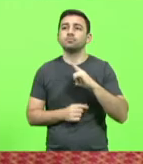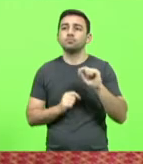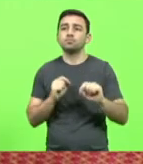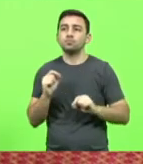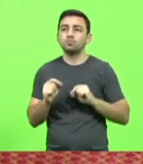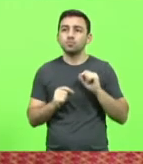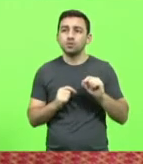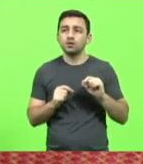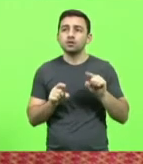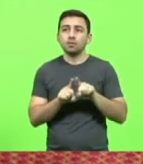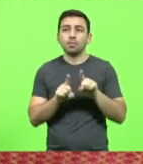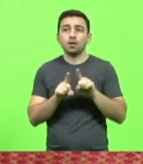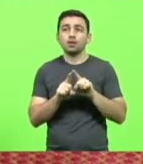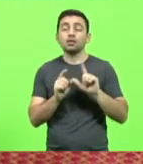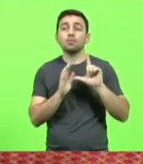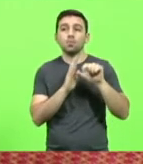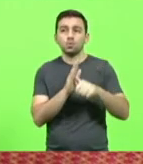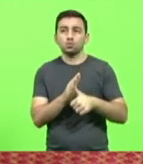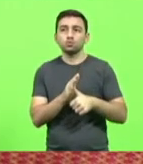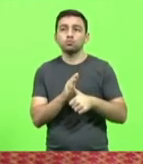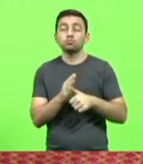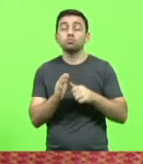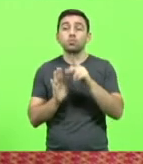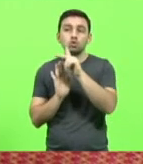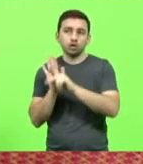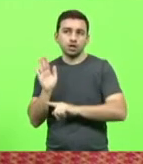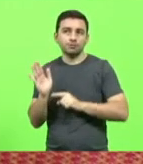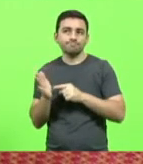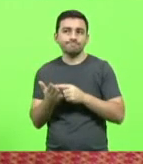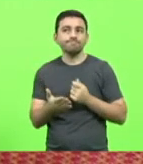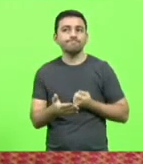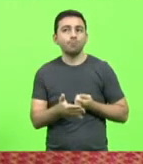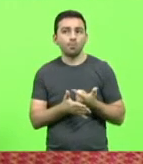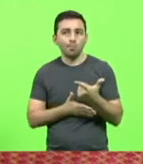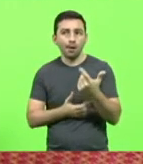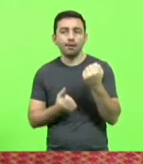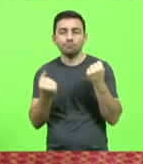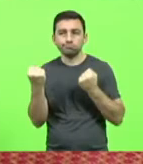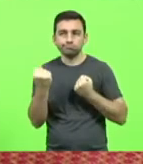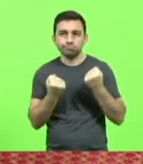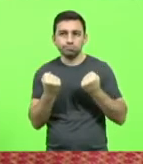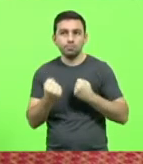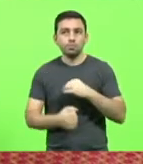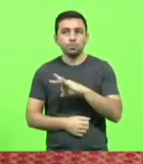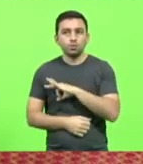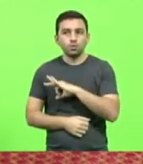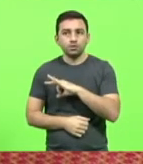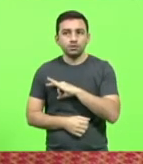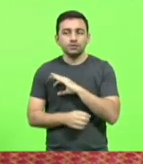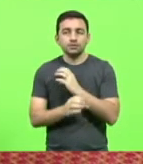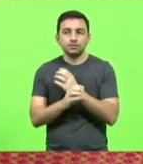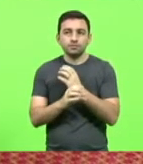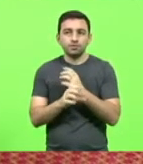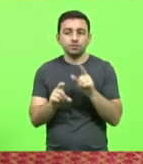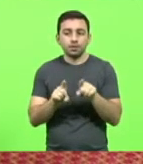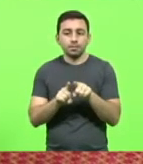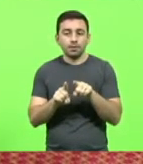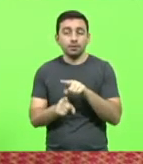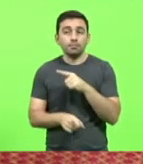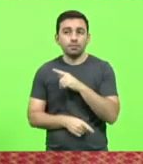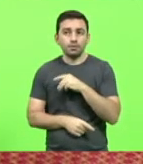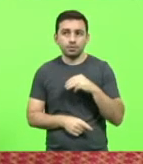um próximo projeto de aquisição de viaturas para a Polícia Civil e para a Polícia Militar. É importante